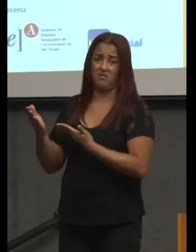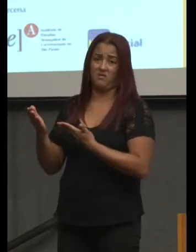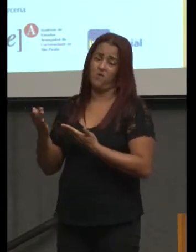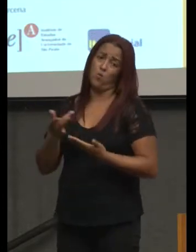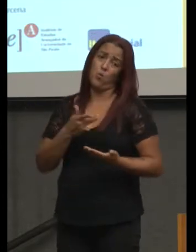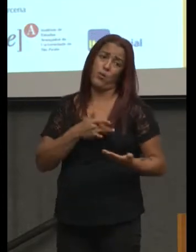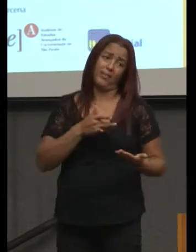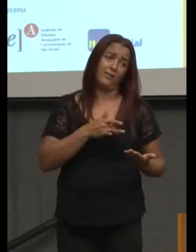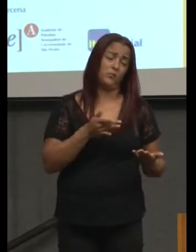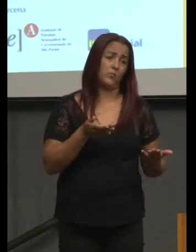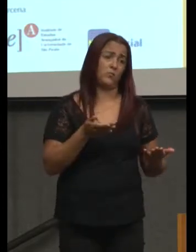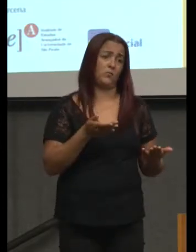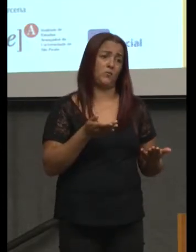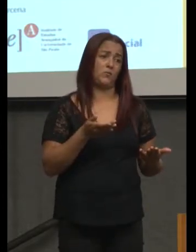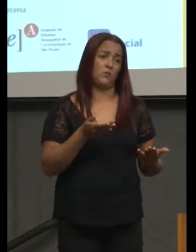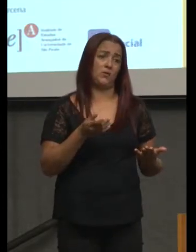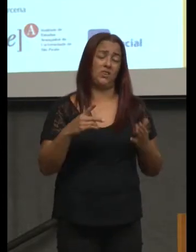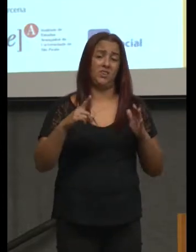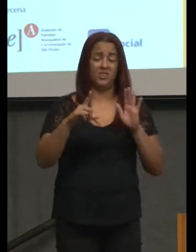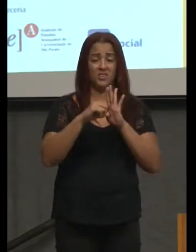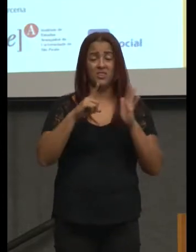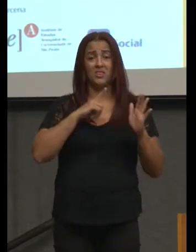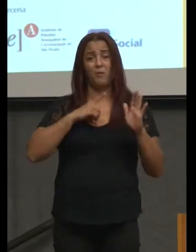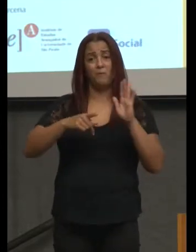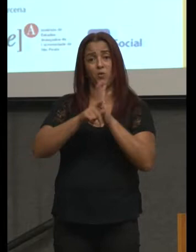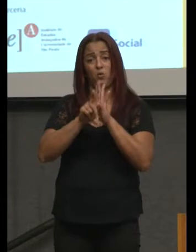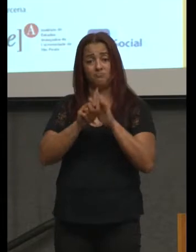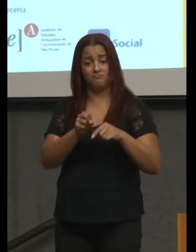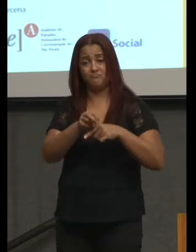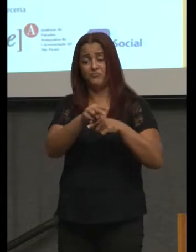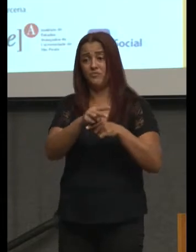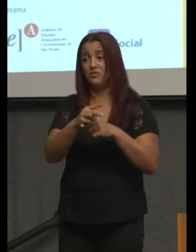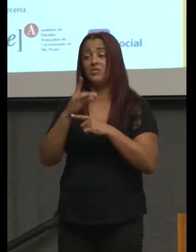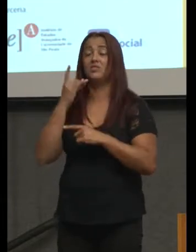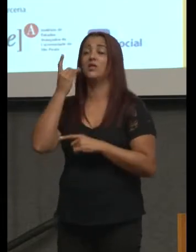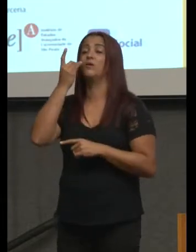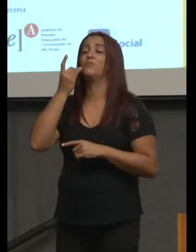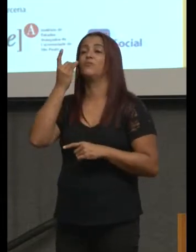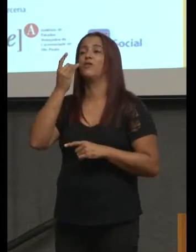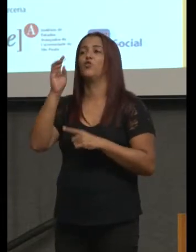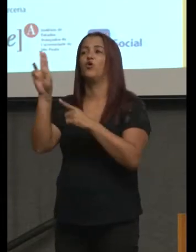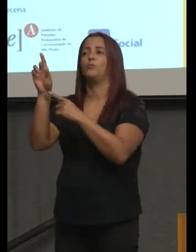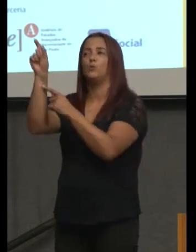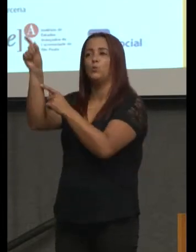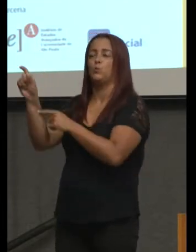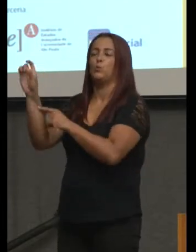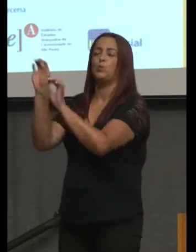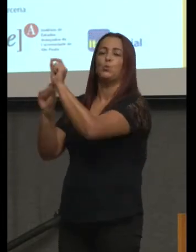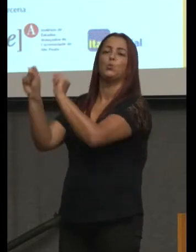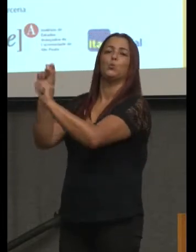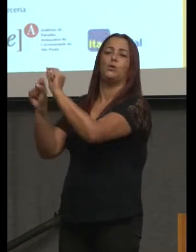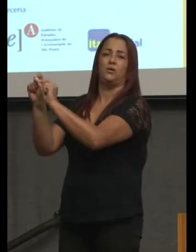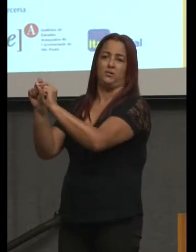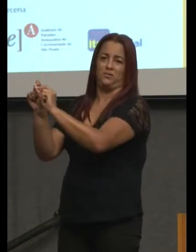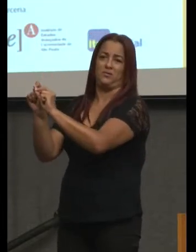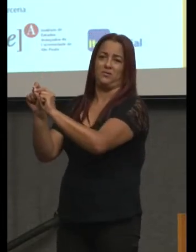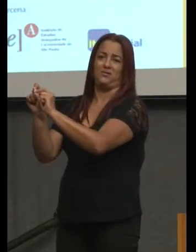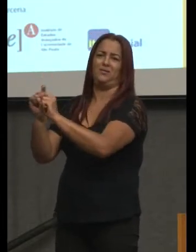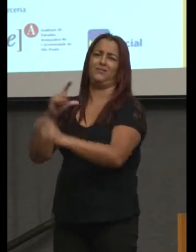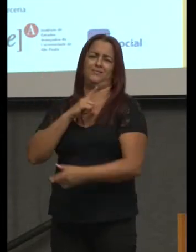foi empregada por um certo deputado. que, aliás, entusiasta das milícias e fez vários